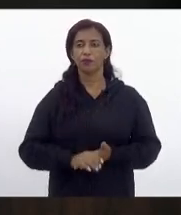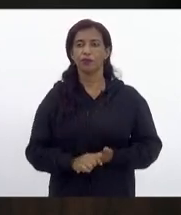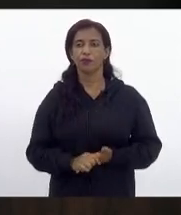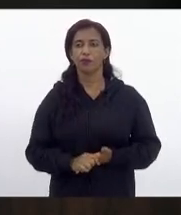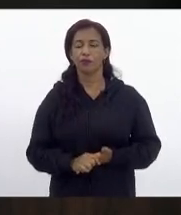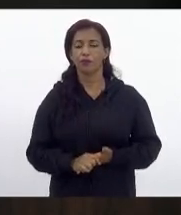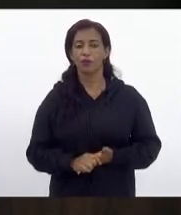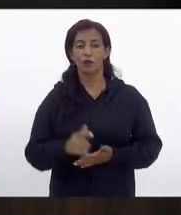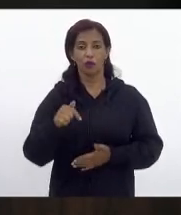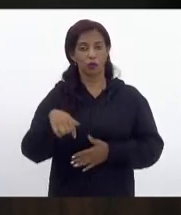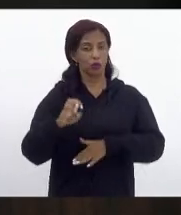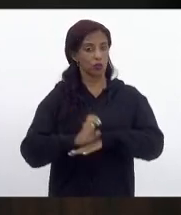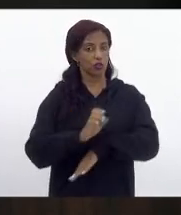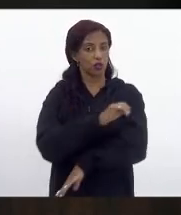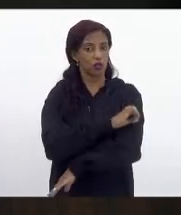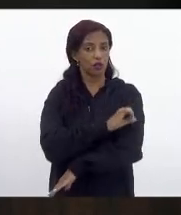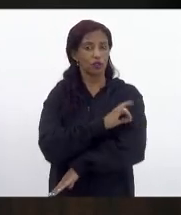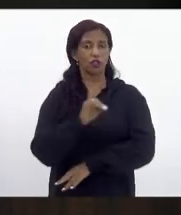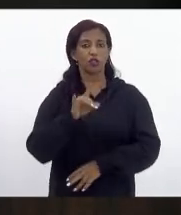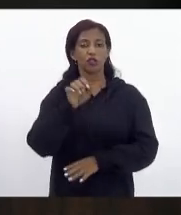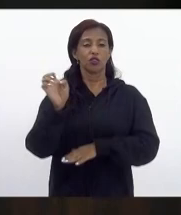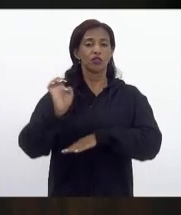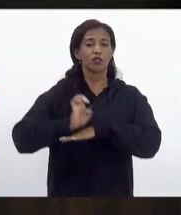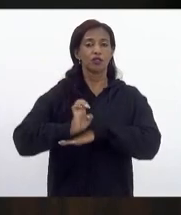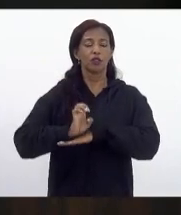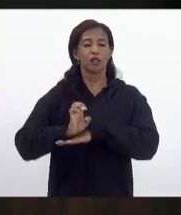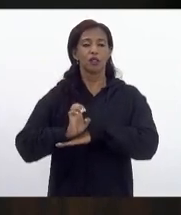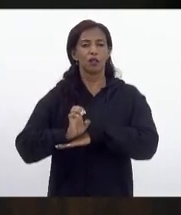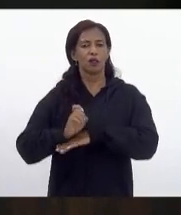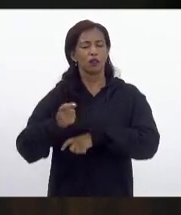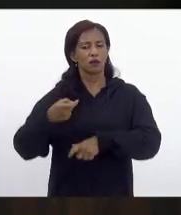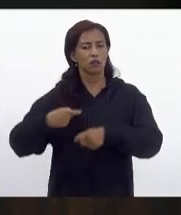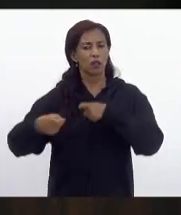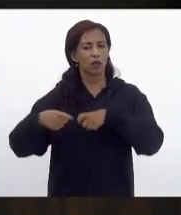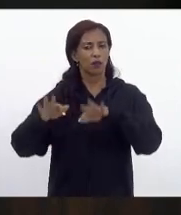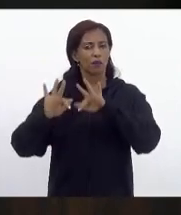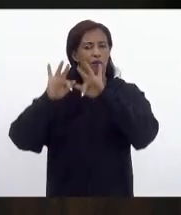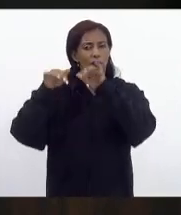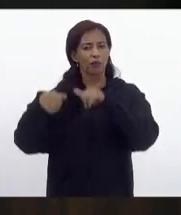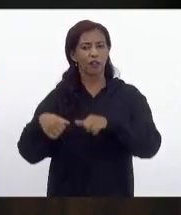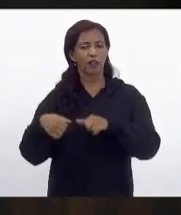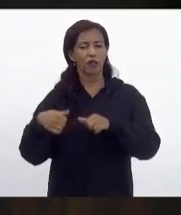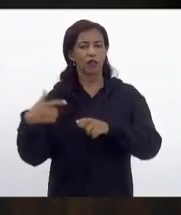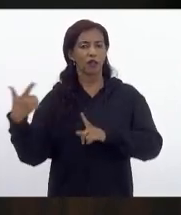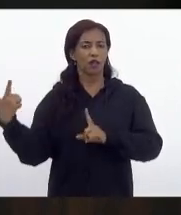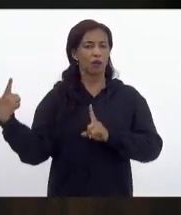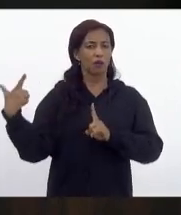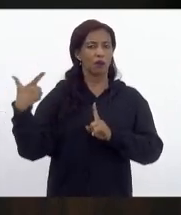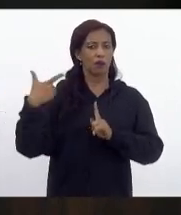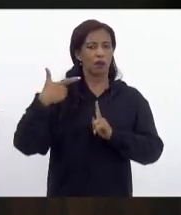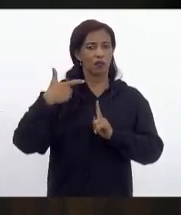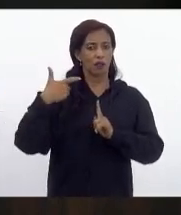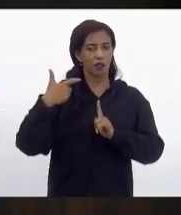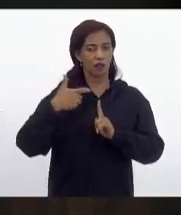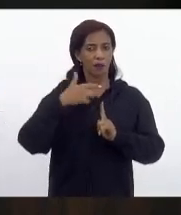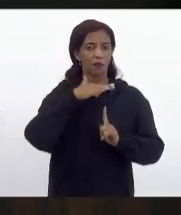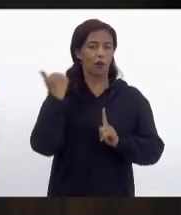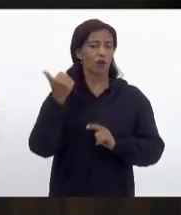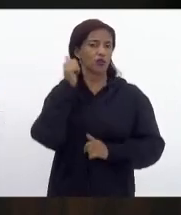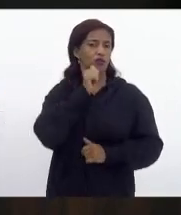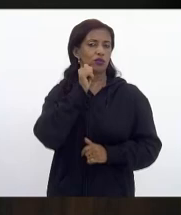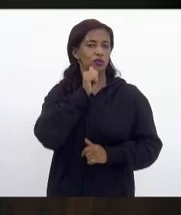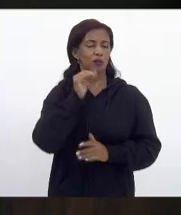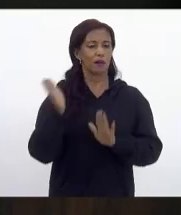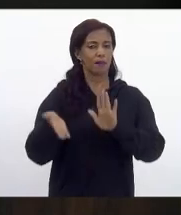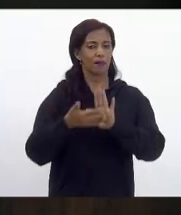do estado do Rio de Janeiro o dia estadual da luta pelo fim do feminicídio. Os pareceres das